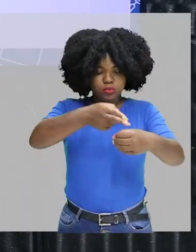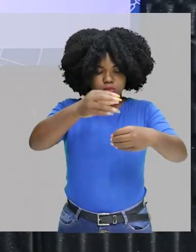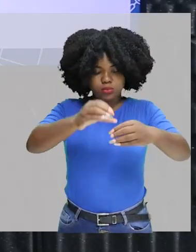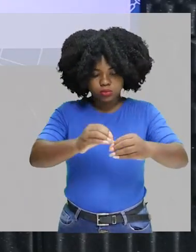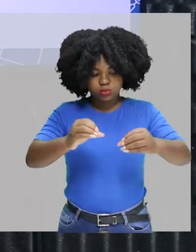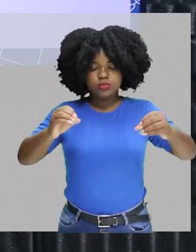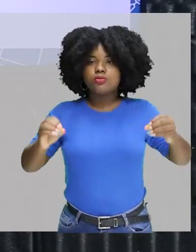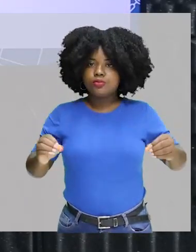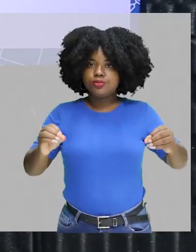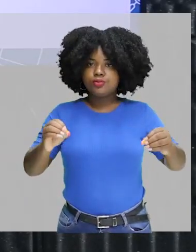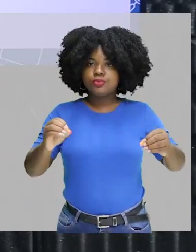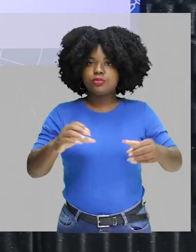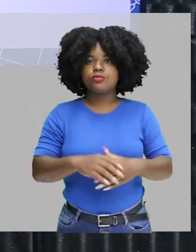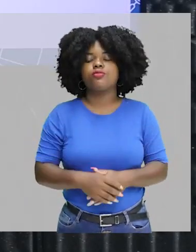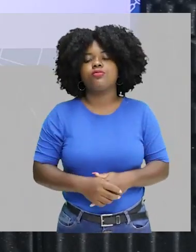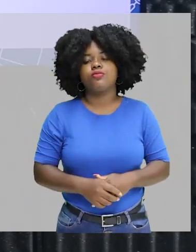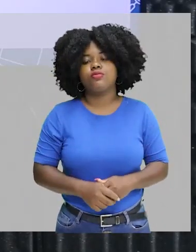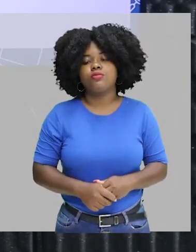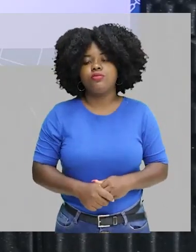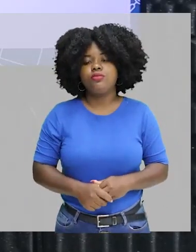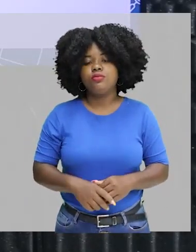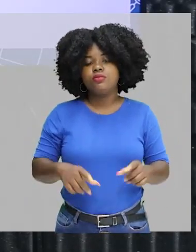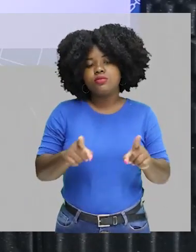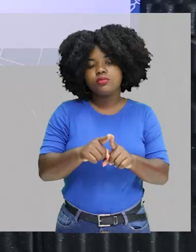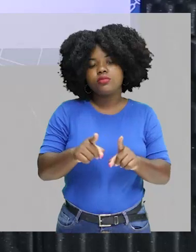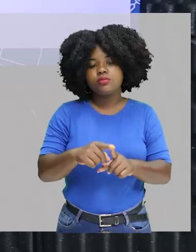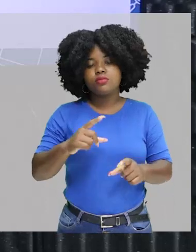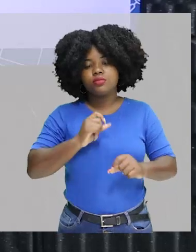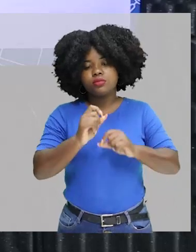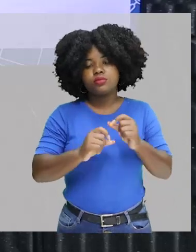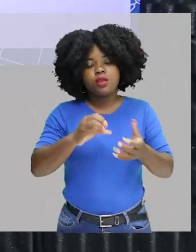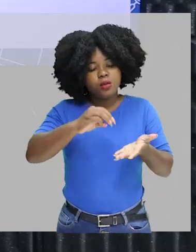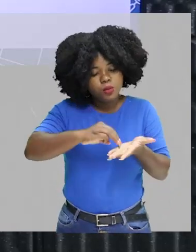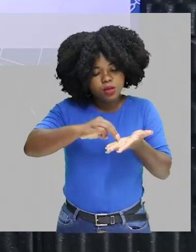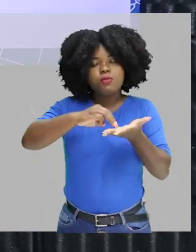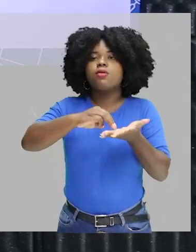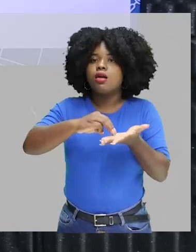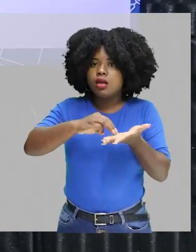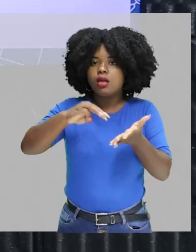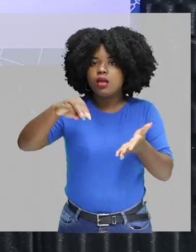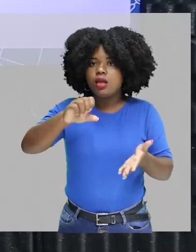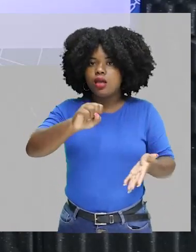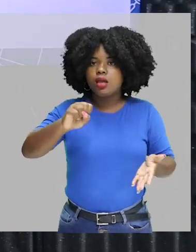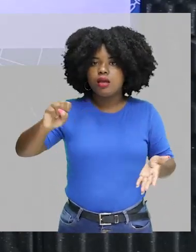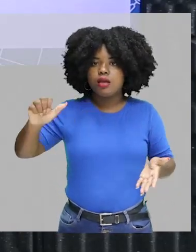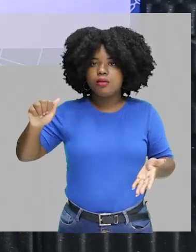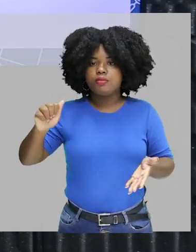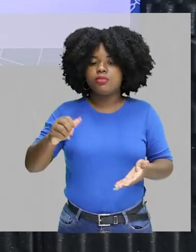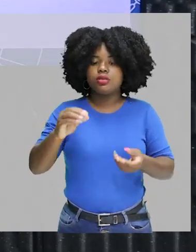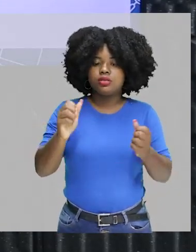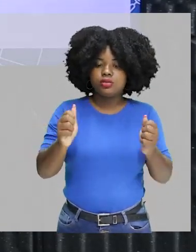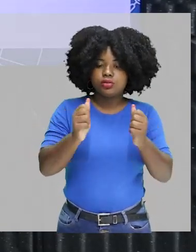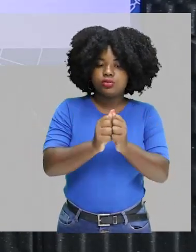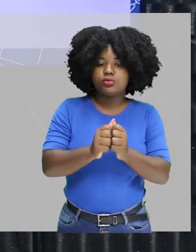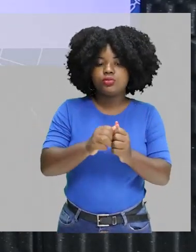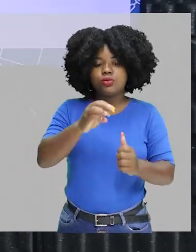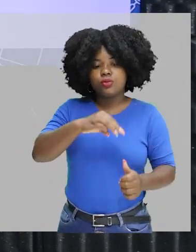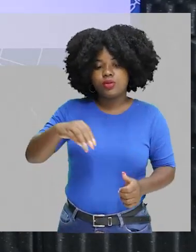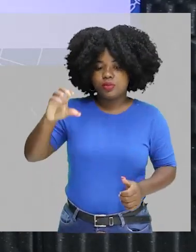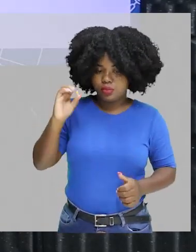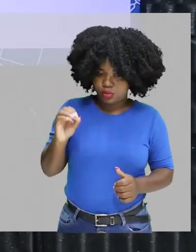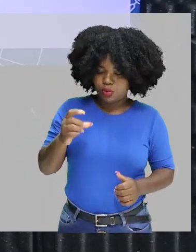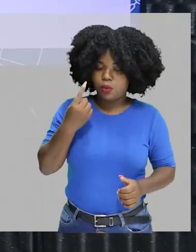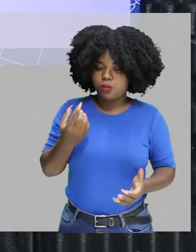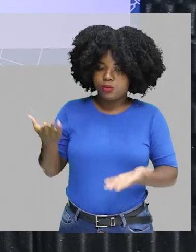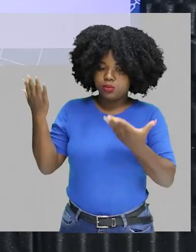considerar inicialmente uma massa de um composto radioativo, MO. Depois de um